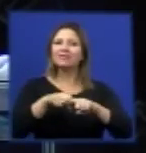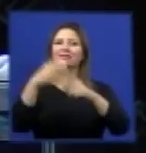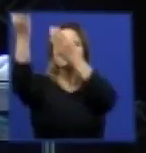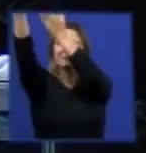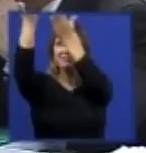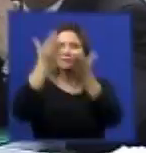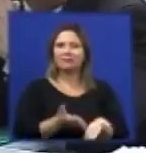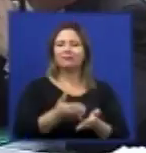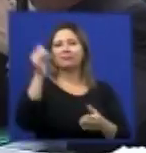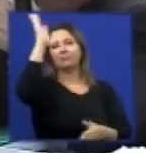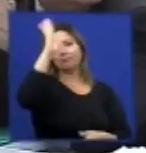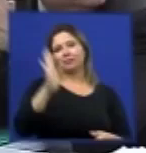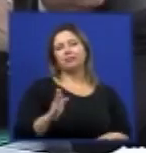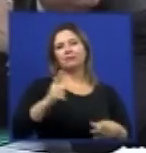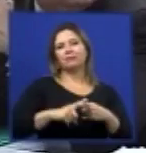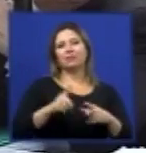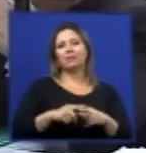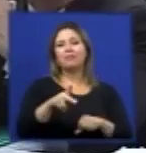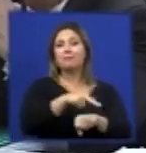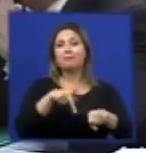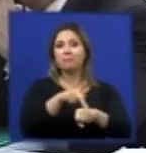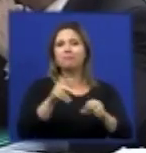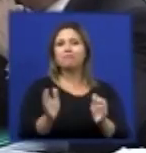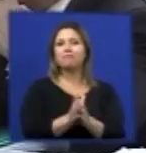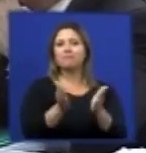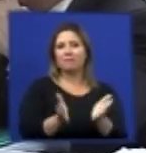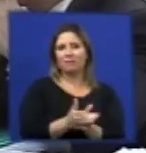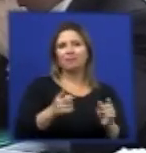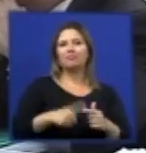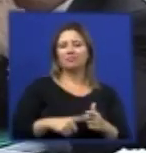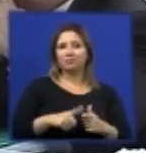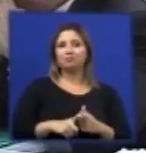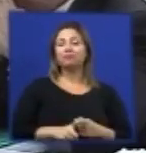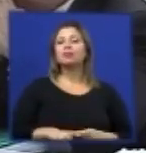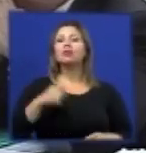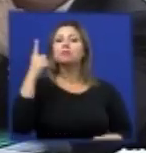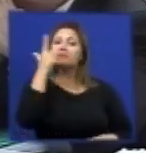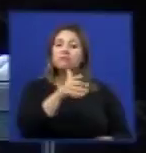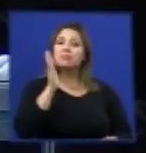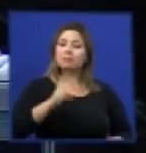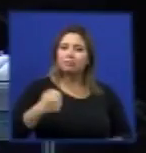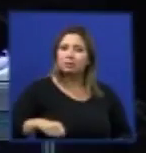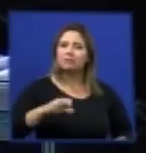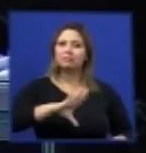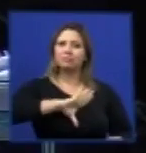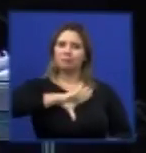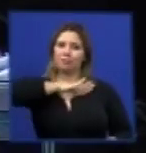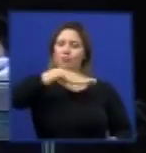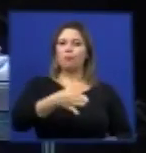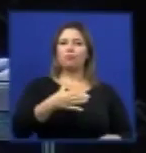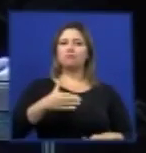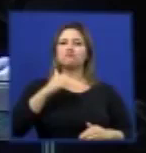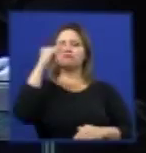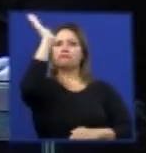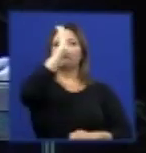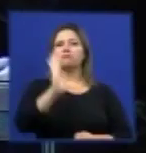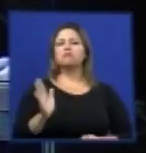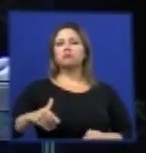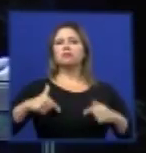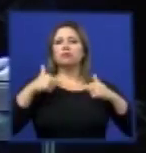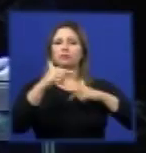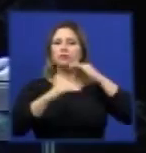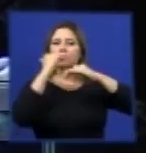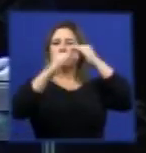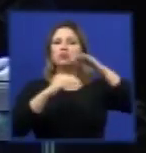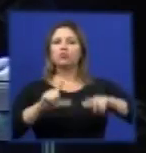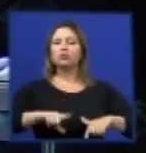desenvolvimento do que o Brasil. No caso do Brasil, há uma tentativa de reagir a qualquer modelo